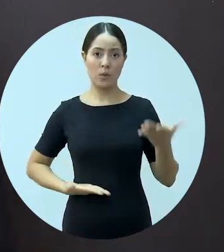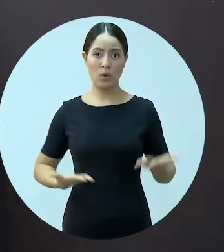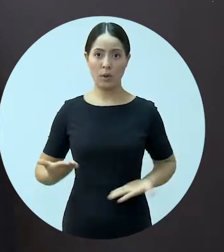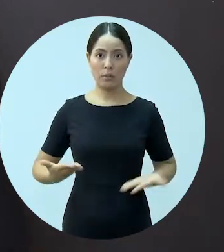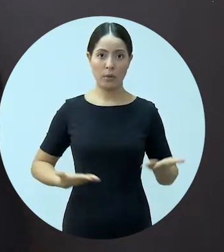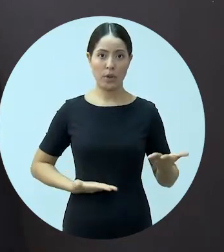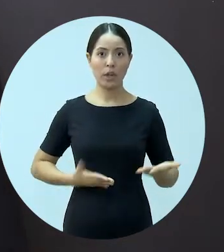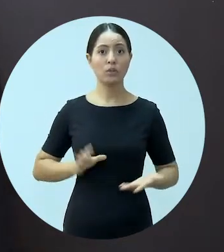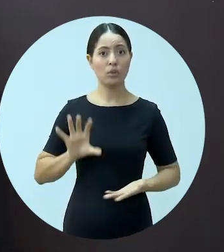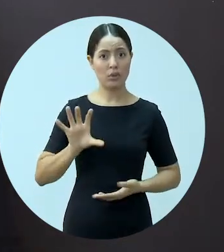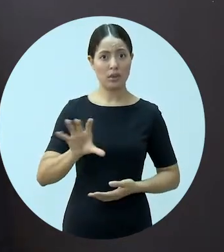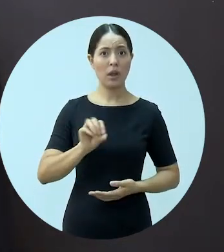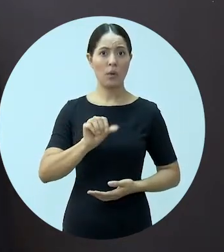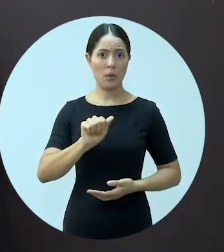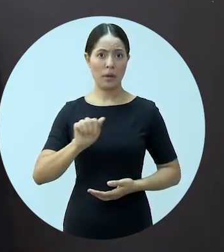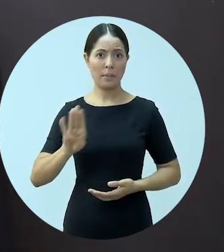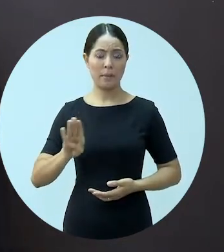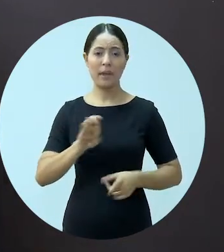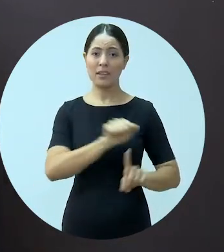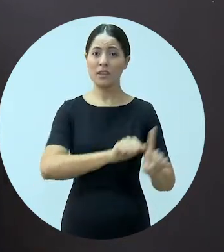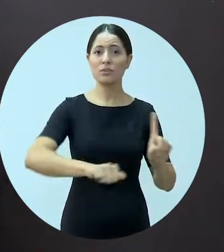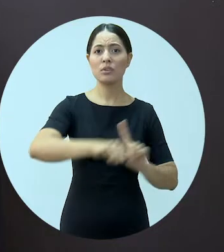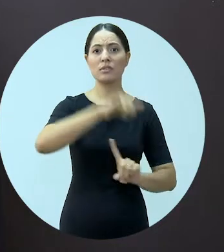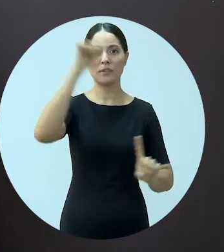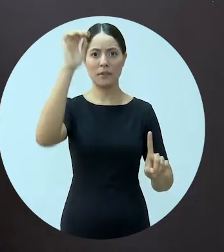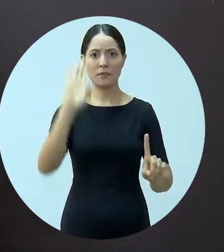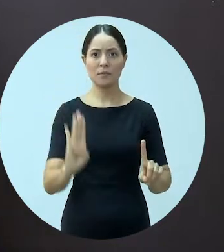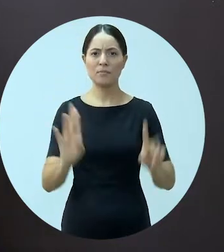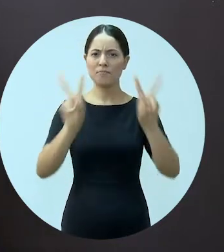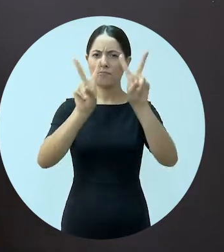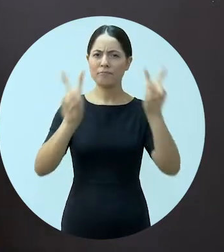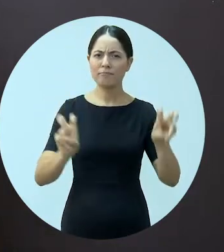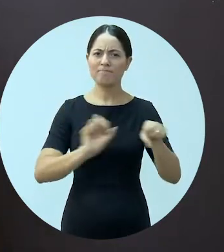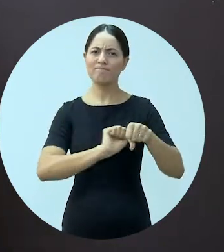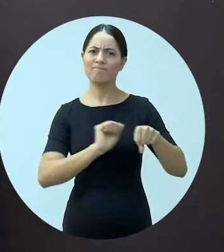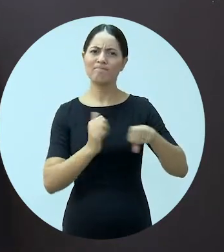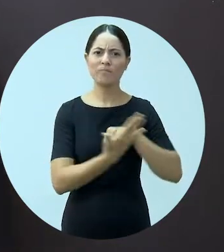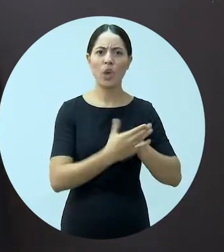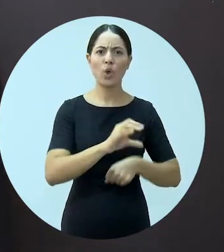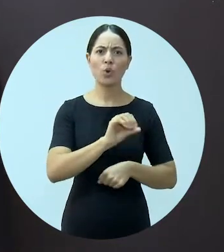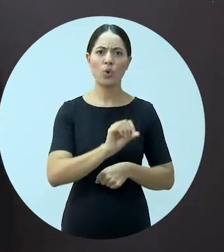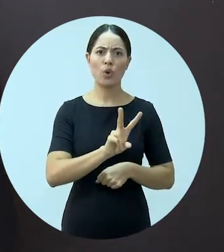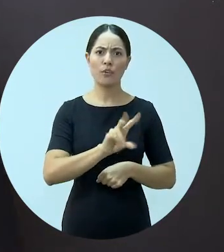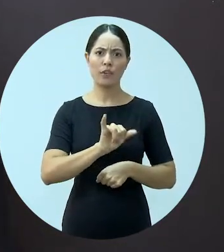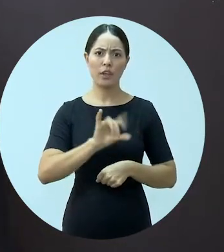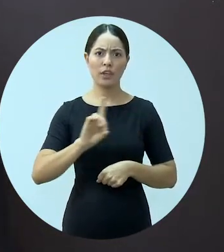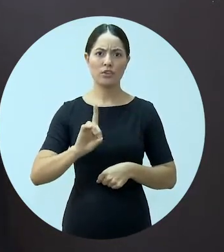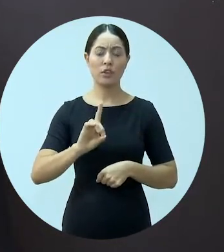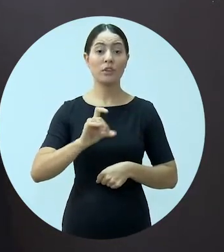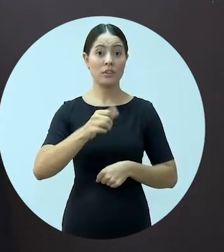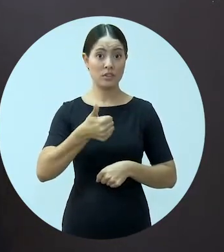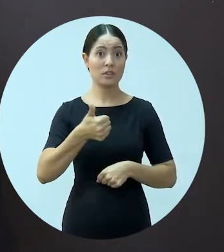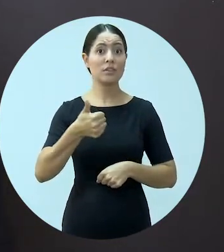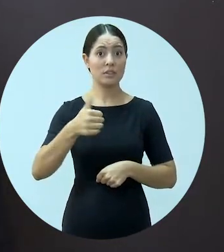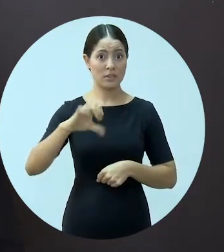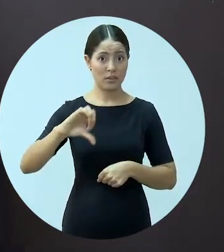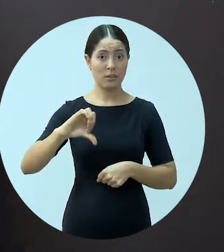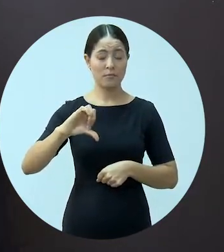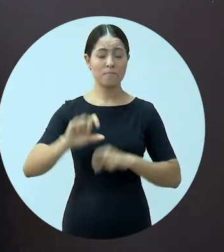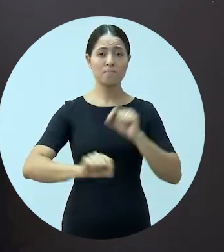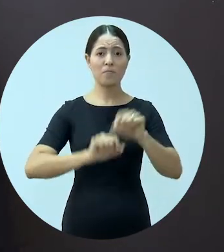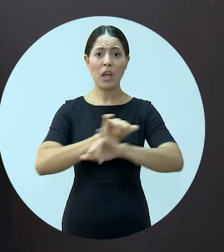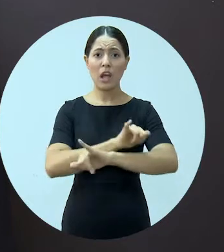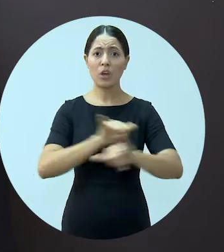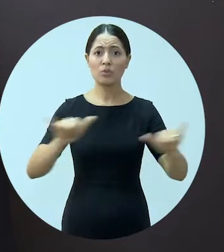entidade e sociedade. Em virtude do novo coronavírus, Covid-19, a diretoria do Conselho Federal publicou uma